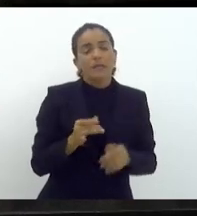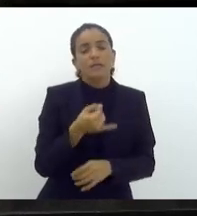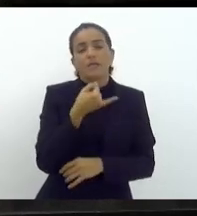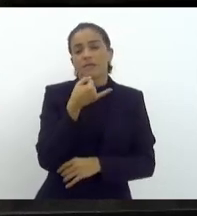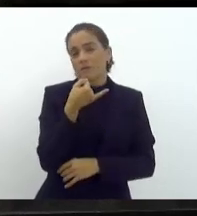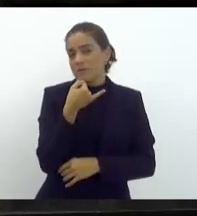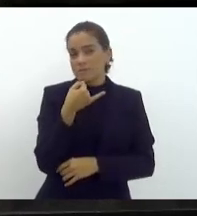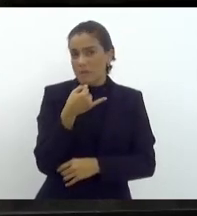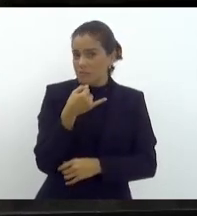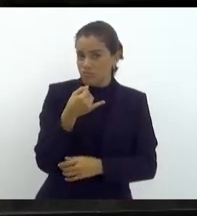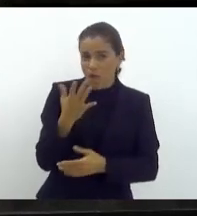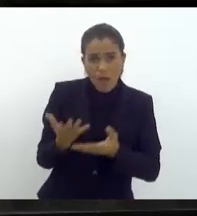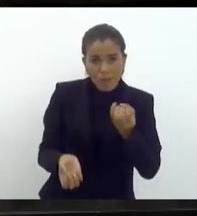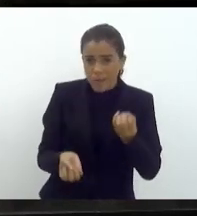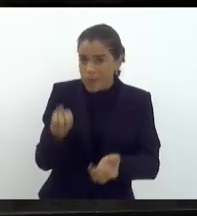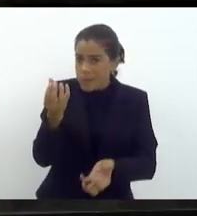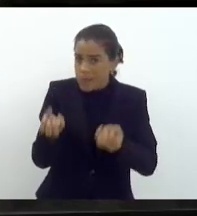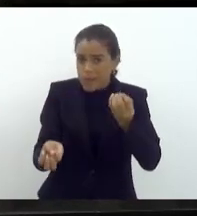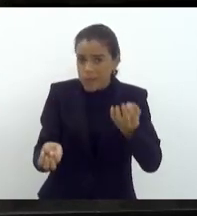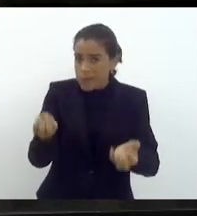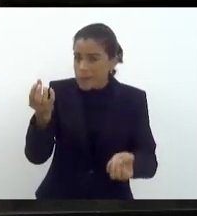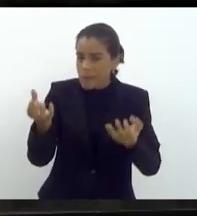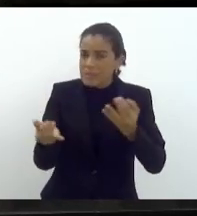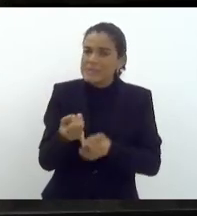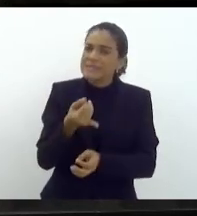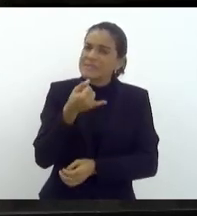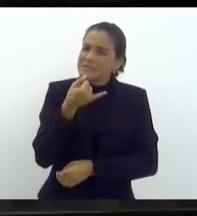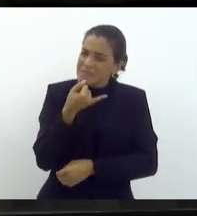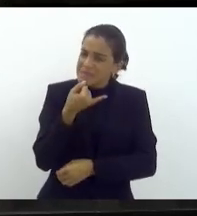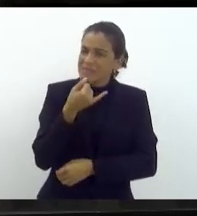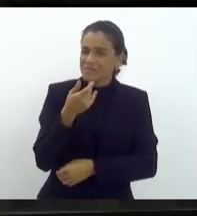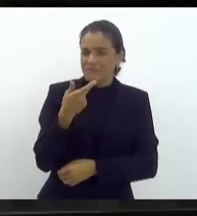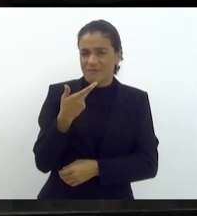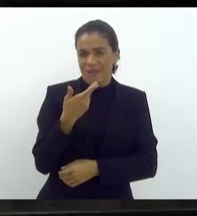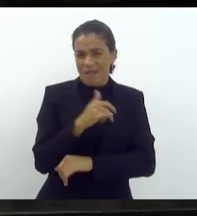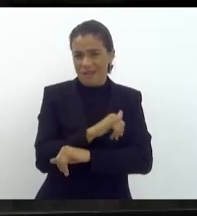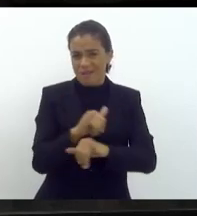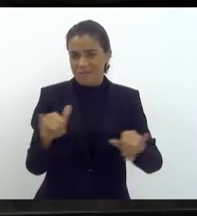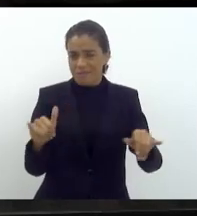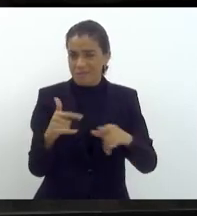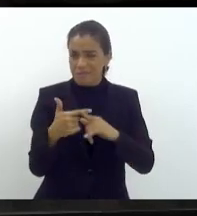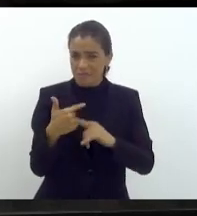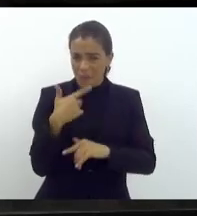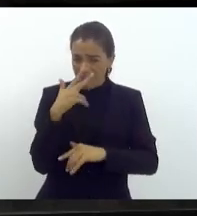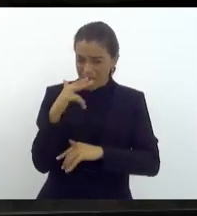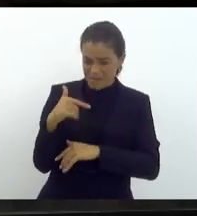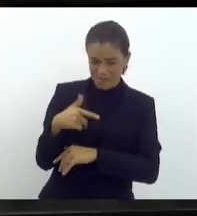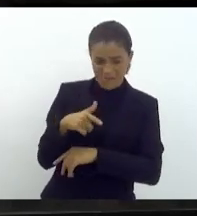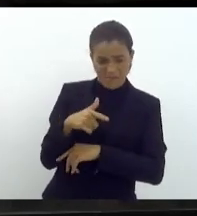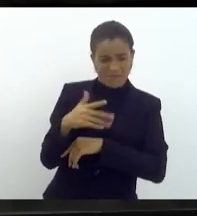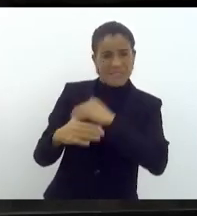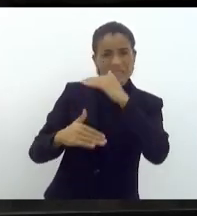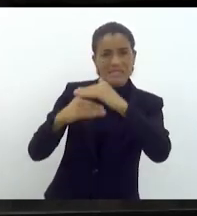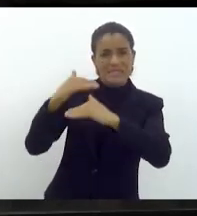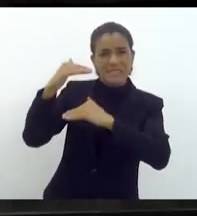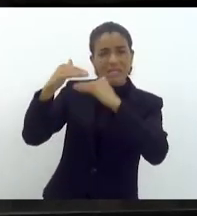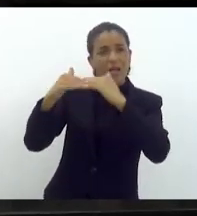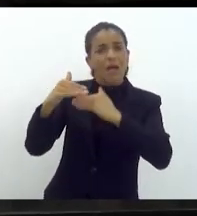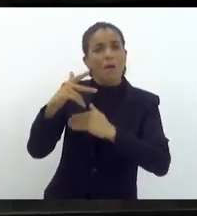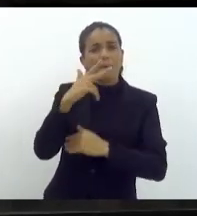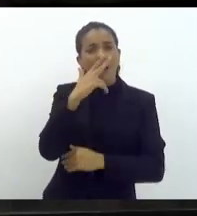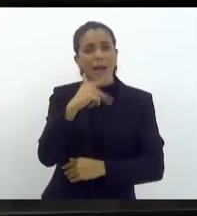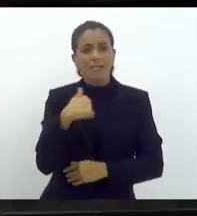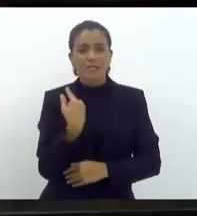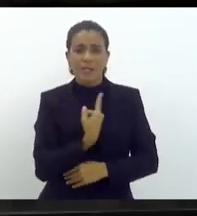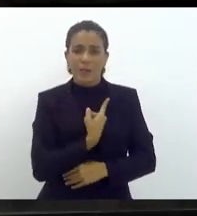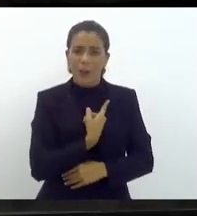Infelizmente, isso está acontecendo e é muito triste a gente falar que parece que da forma que está andando que o poder público vai